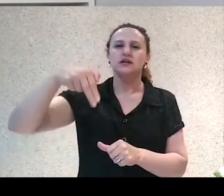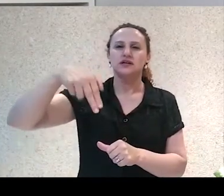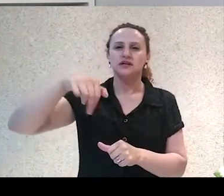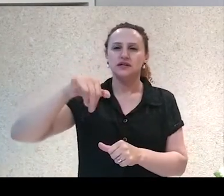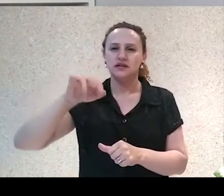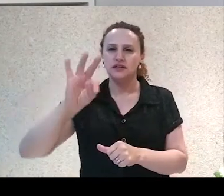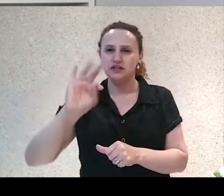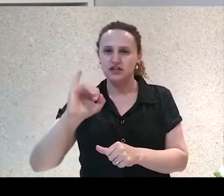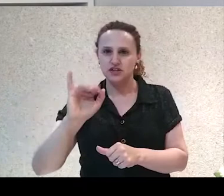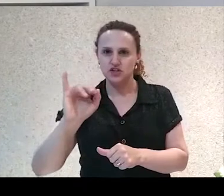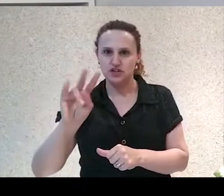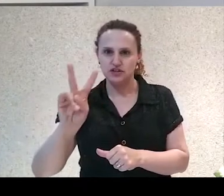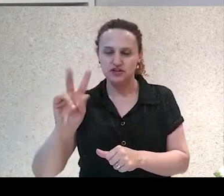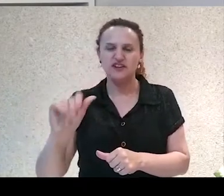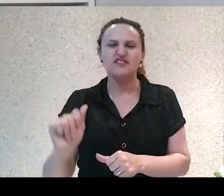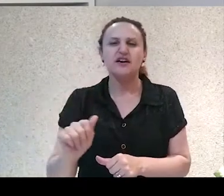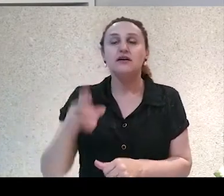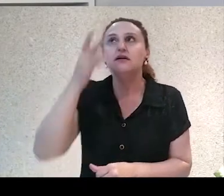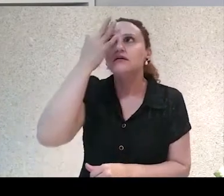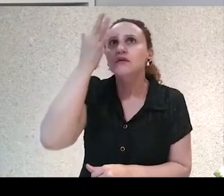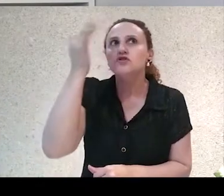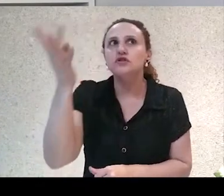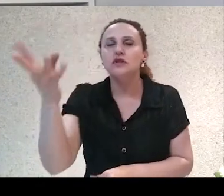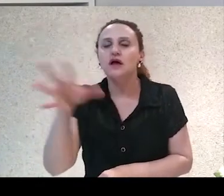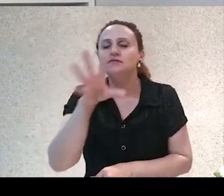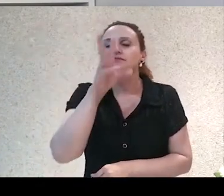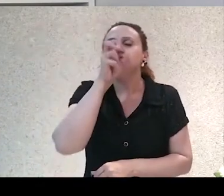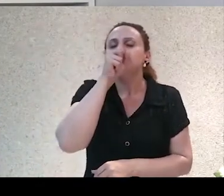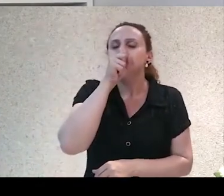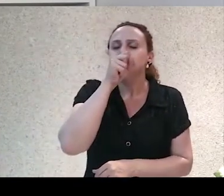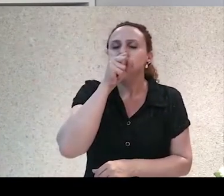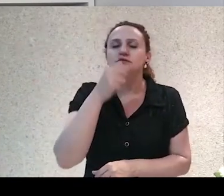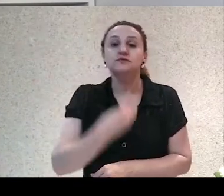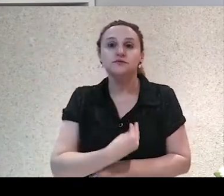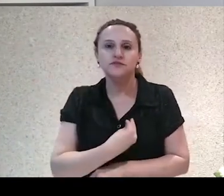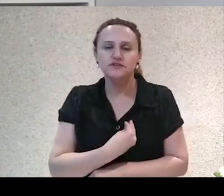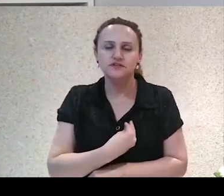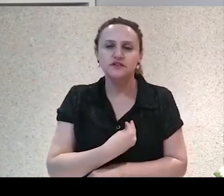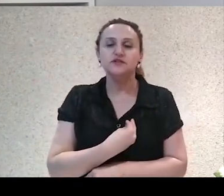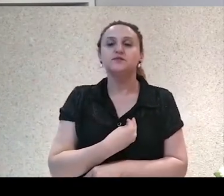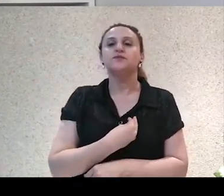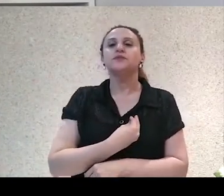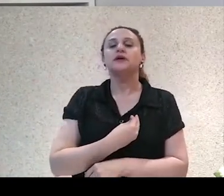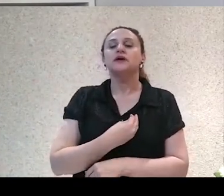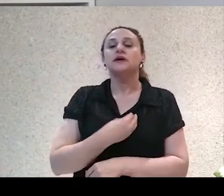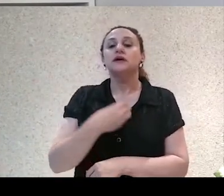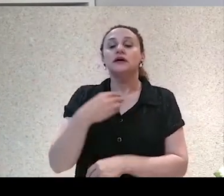estão além daquilo que a gente está cheirando, sentindo e vendo. Ele vai dizer o seguinte,